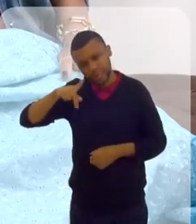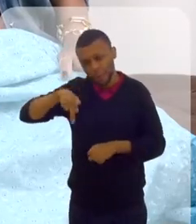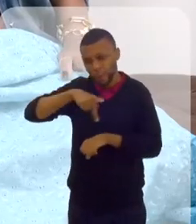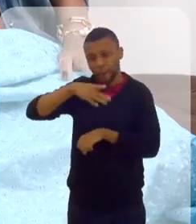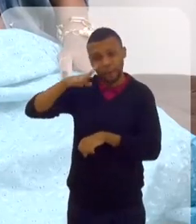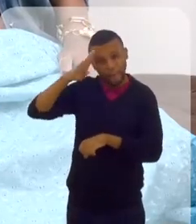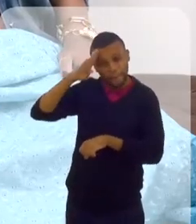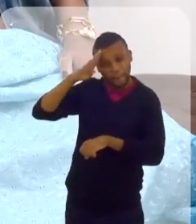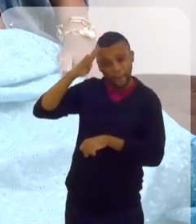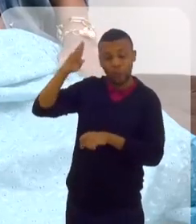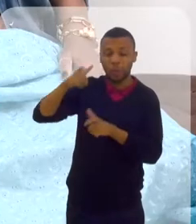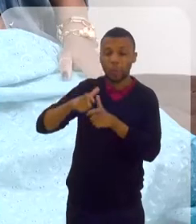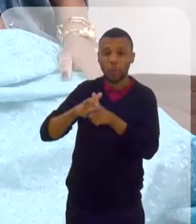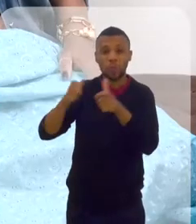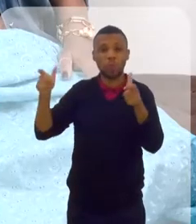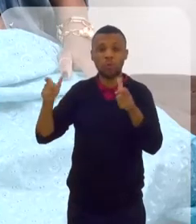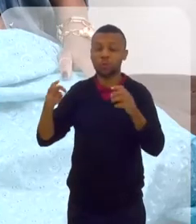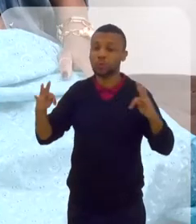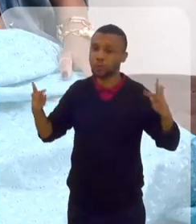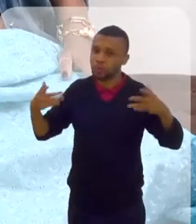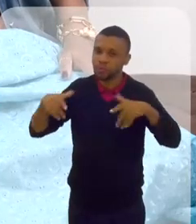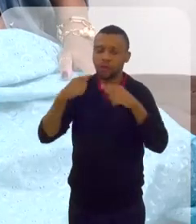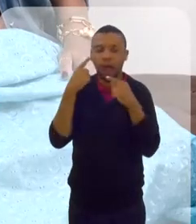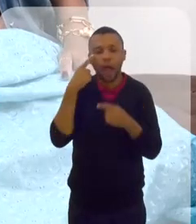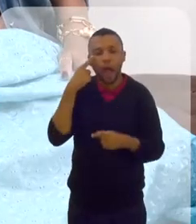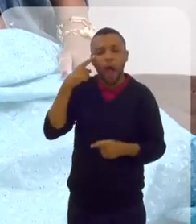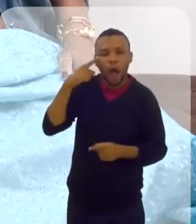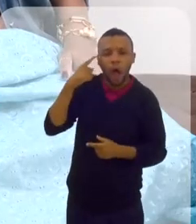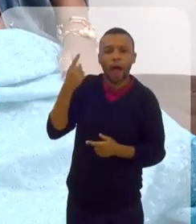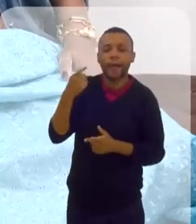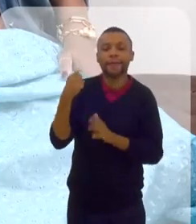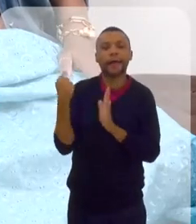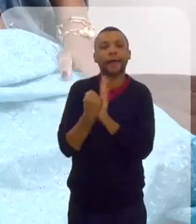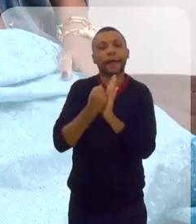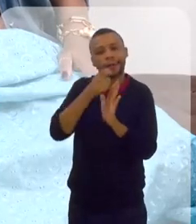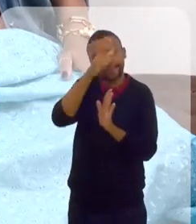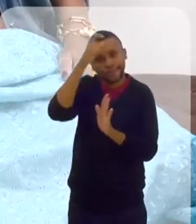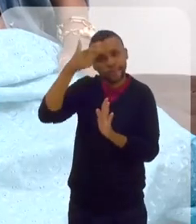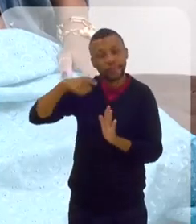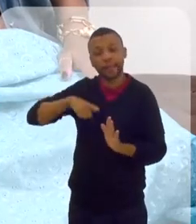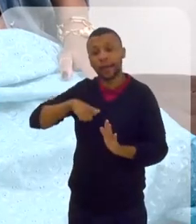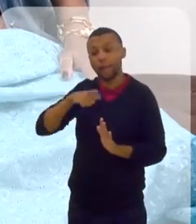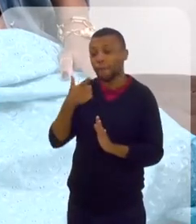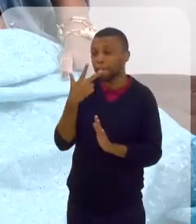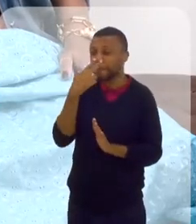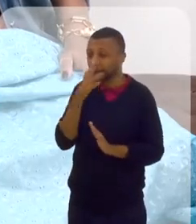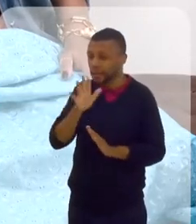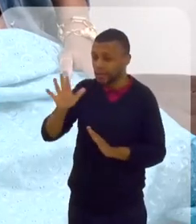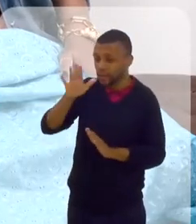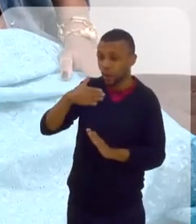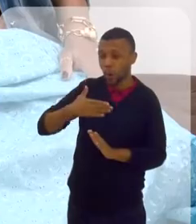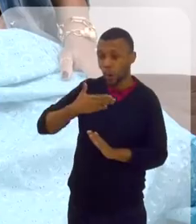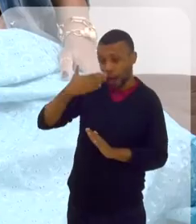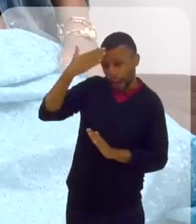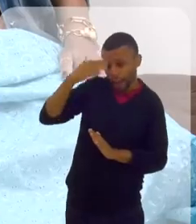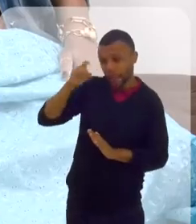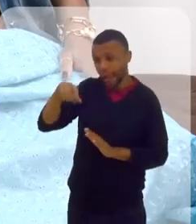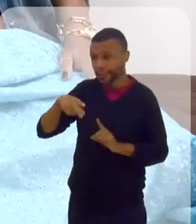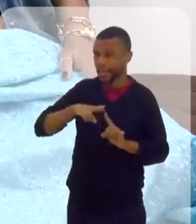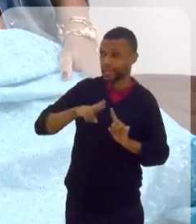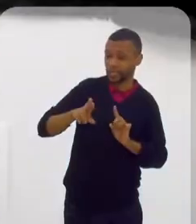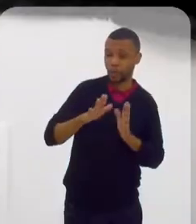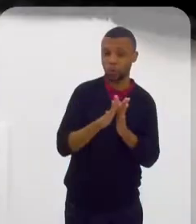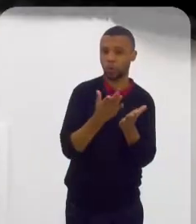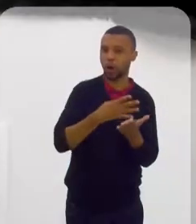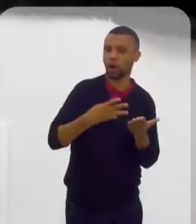muçulmano. Então, todo mundo lá tem o olho puxado. Então, esse estereótipo de que há uma figura parecida com o árabe ou o muçulmano, não é